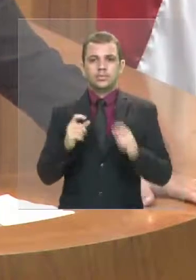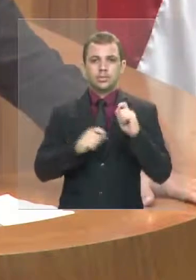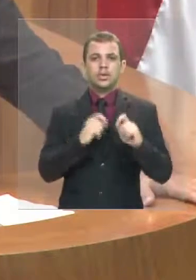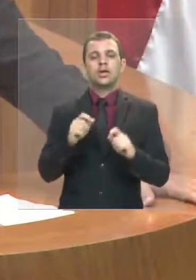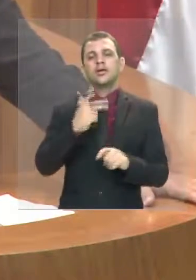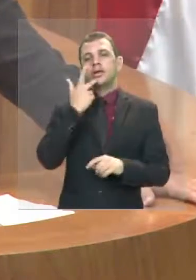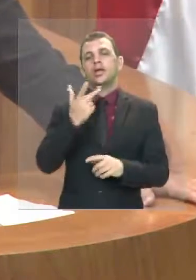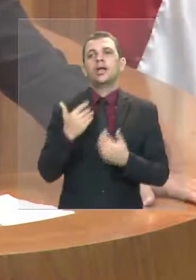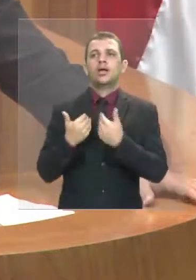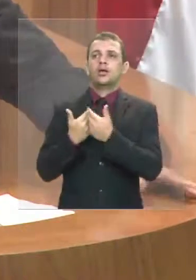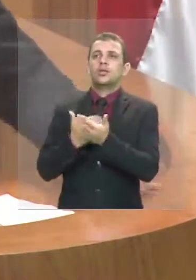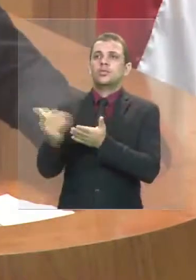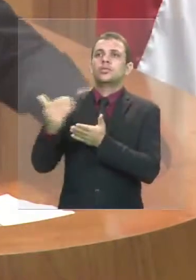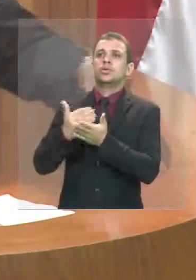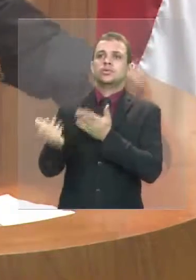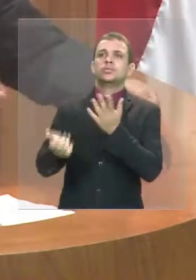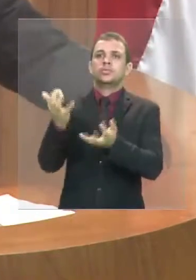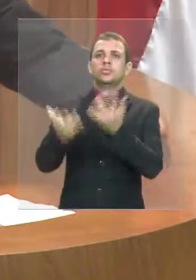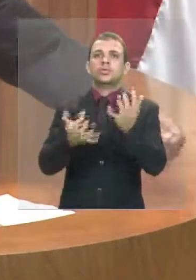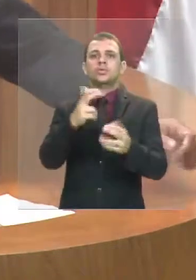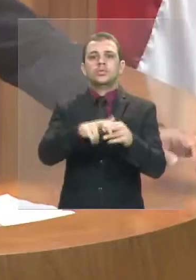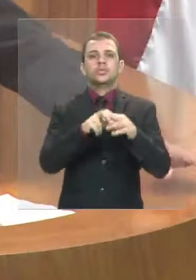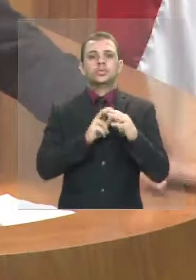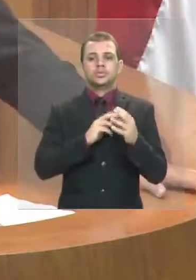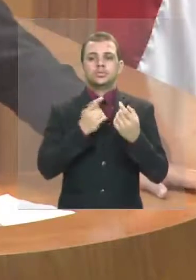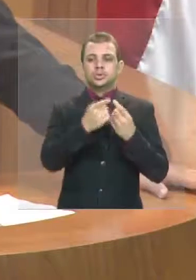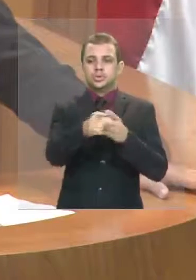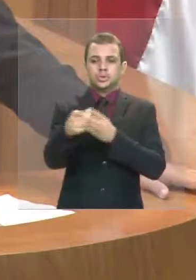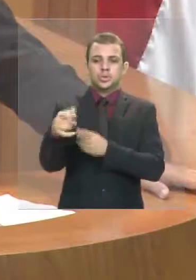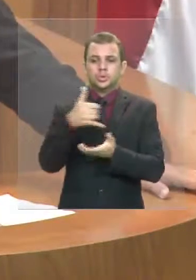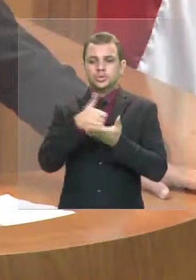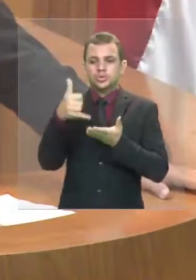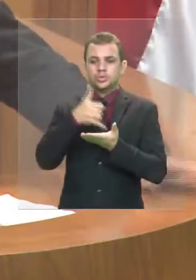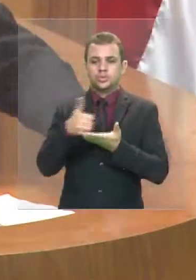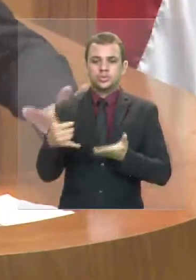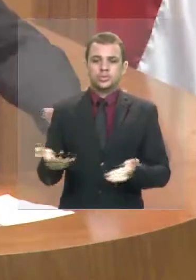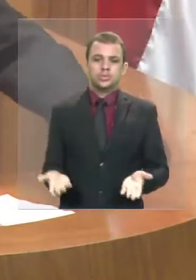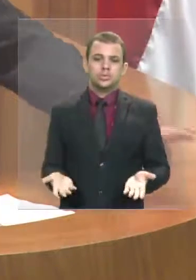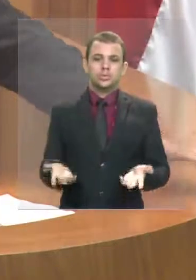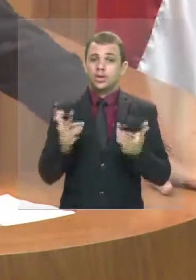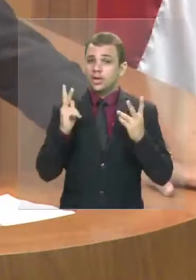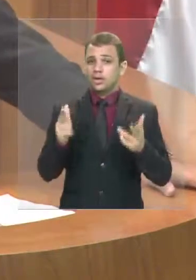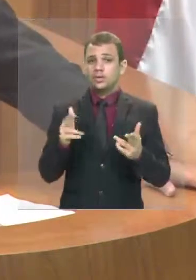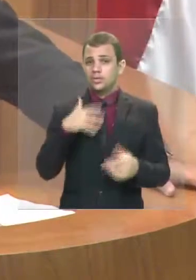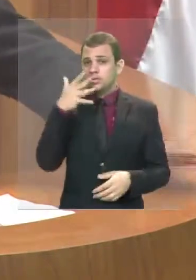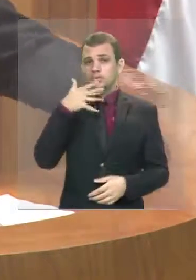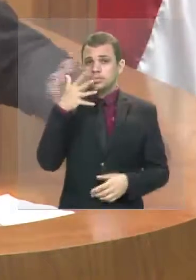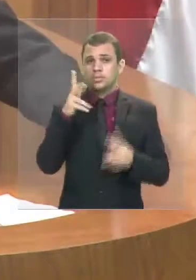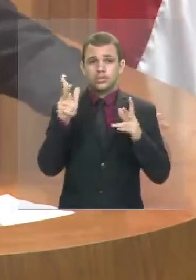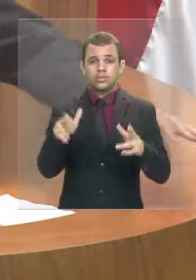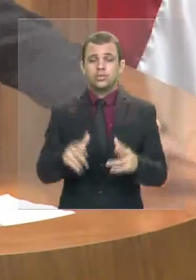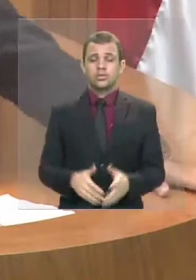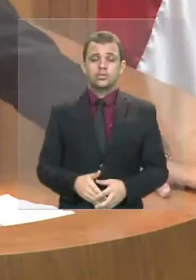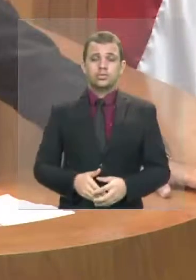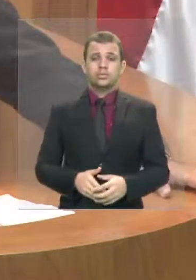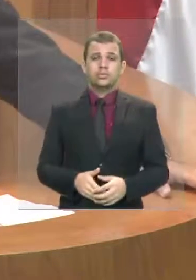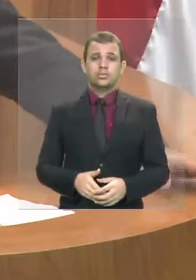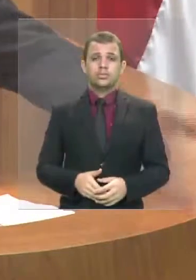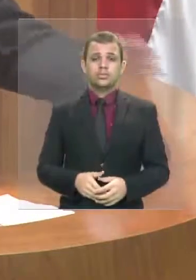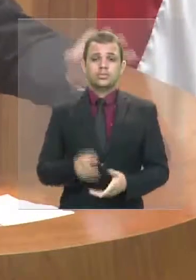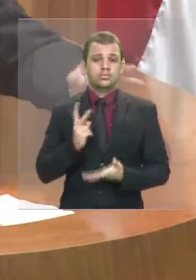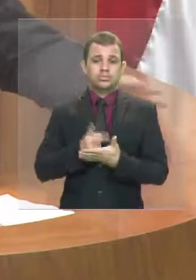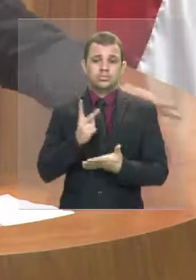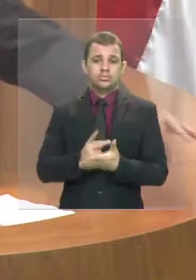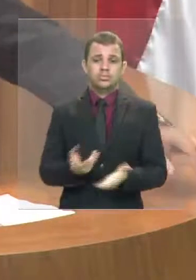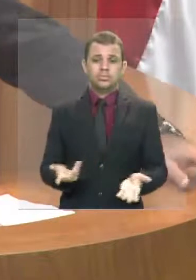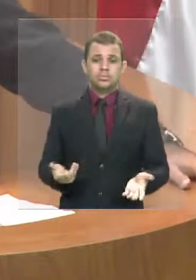fogo em ônibus, porque estava tendo repressão ao tráfico. É o mesmo discurso. É a mesma coisa. E